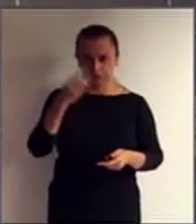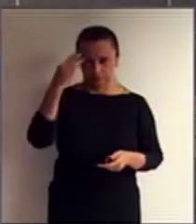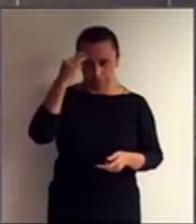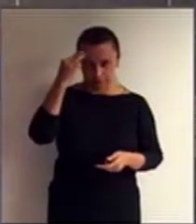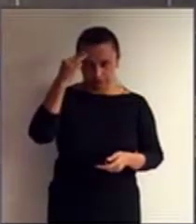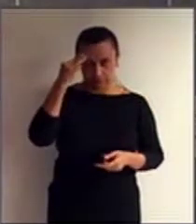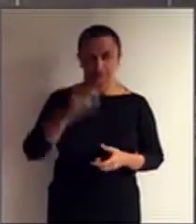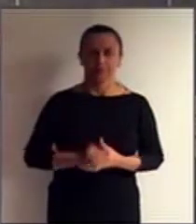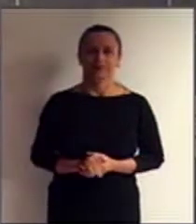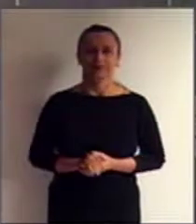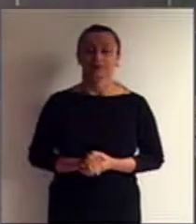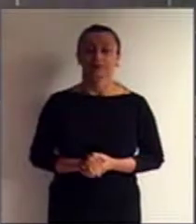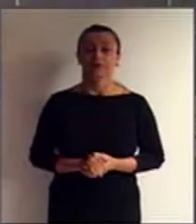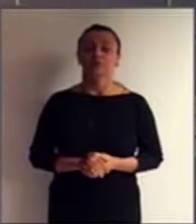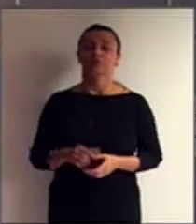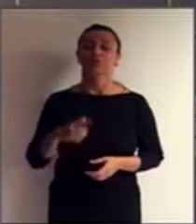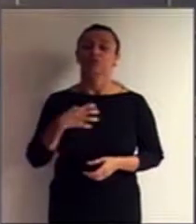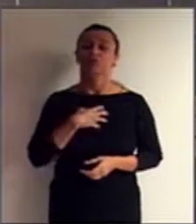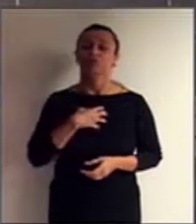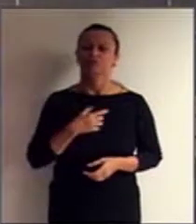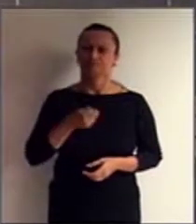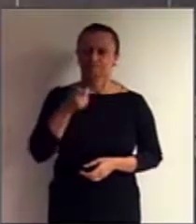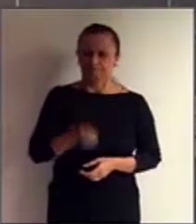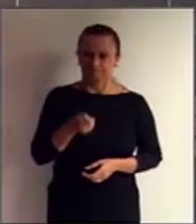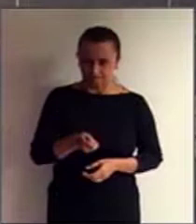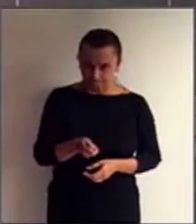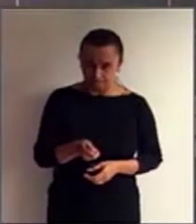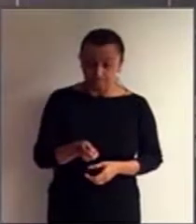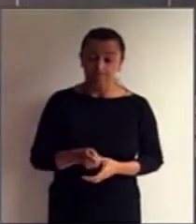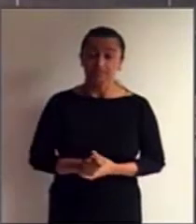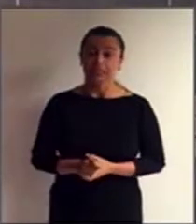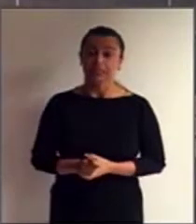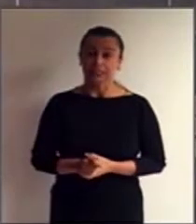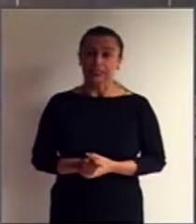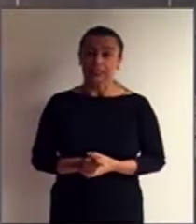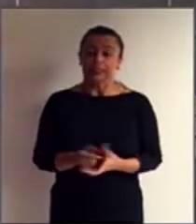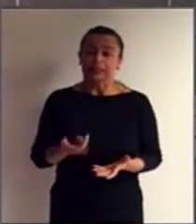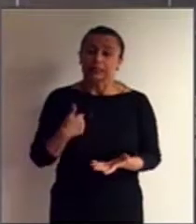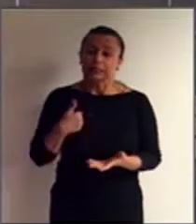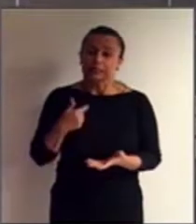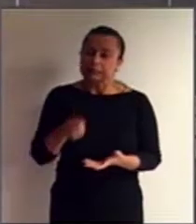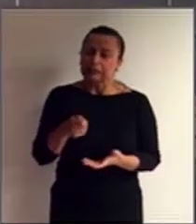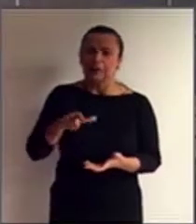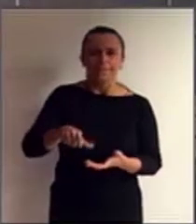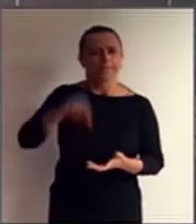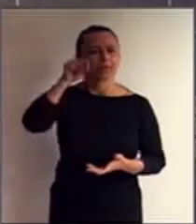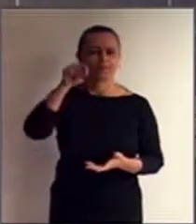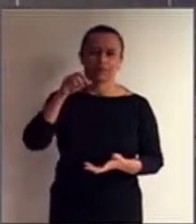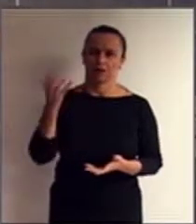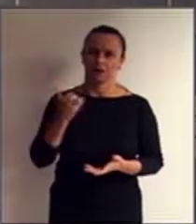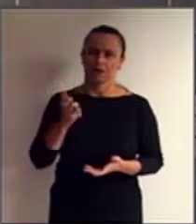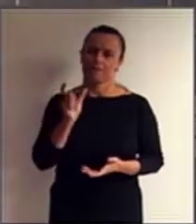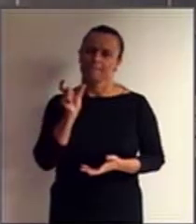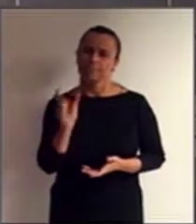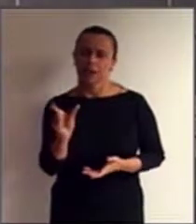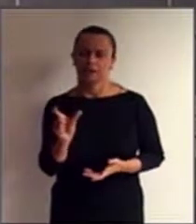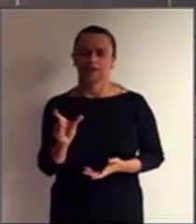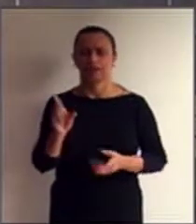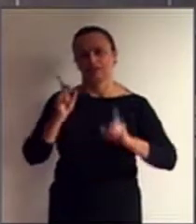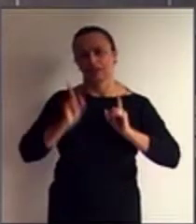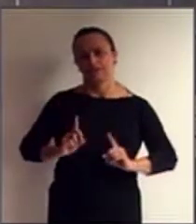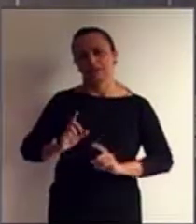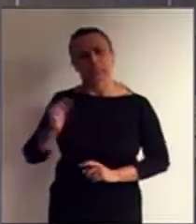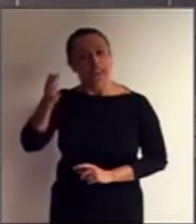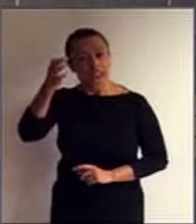forma incisiva, passaram a preferir a designação de deficiência